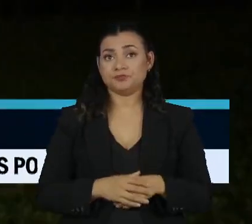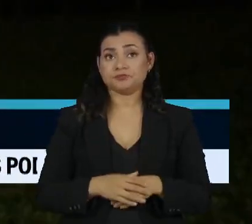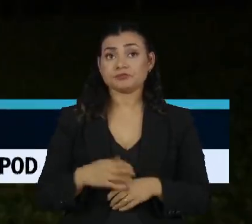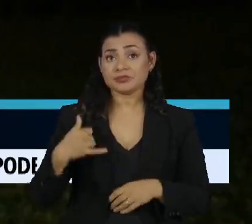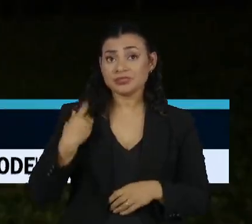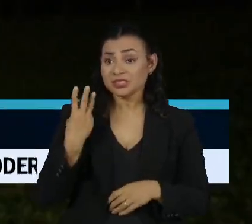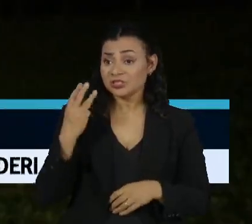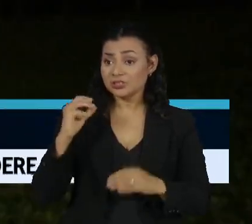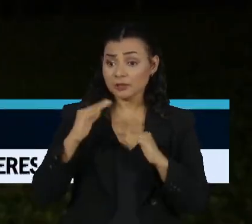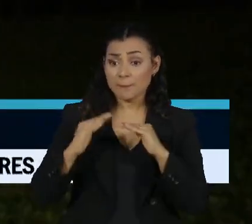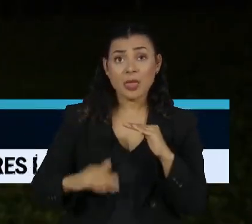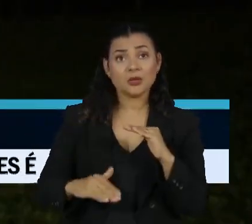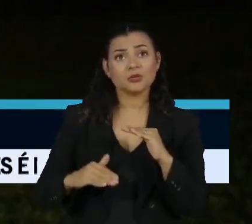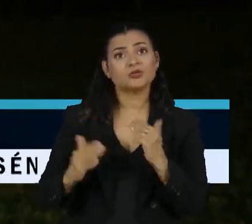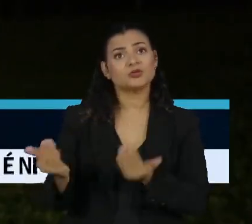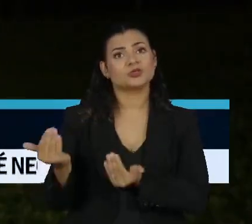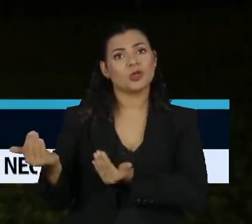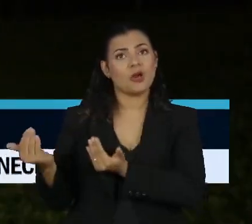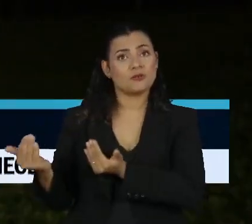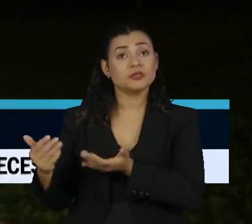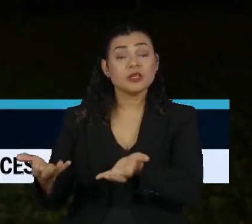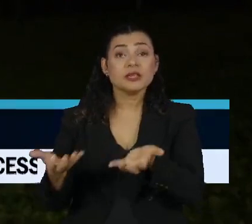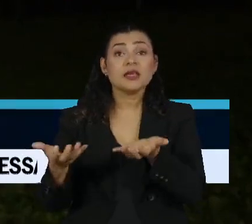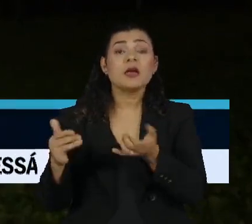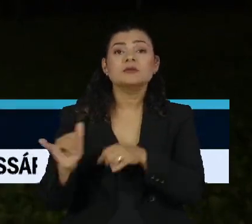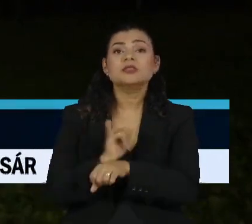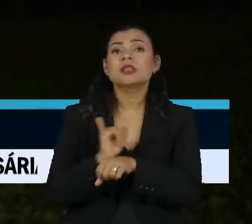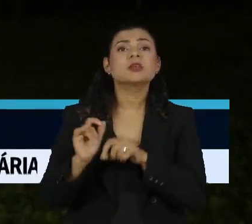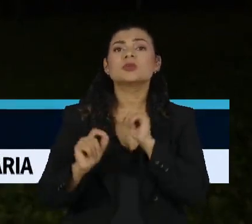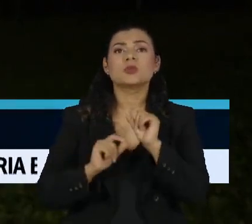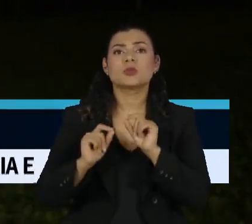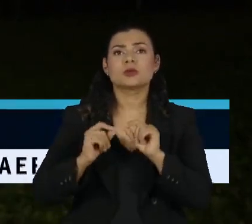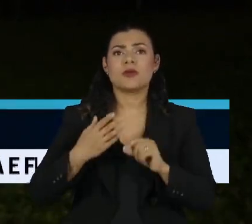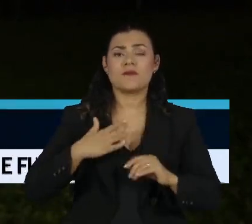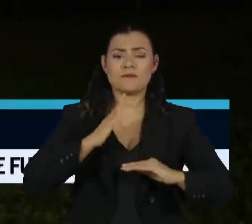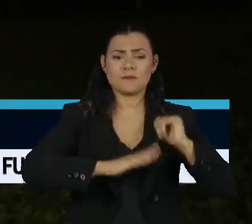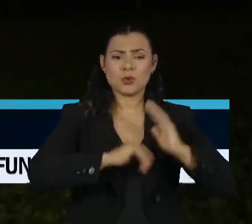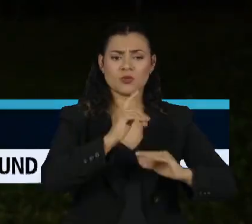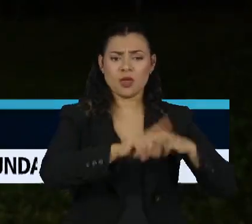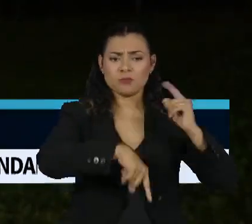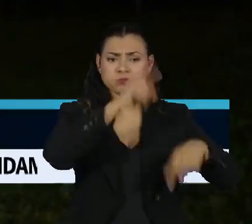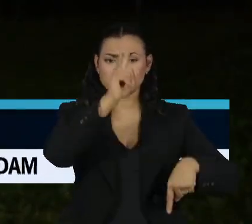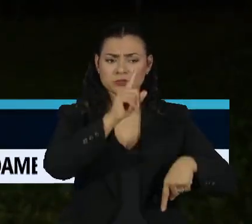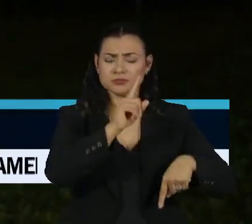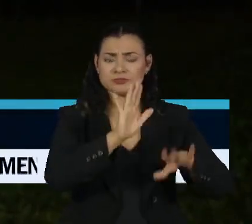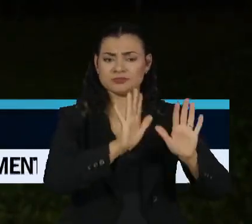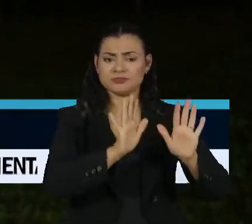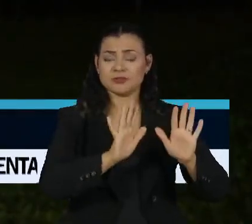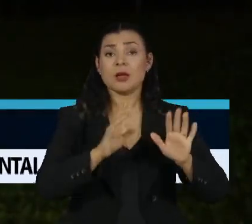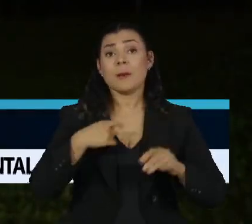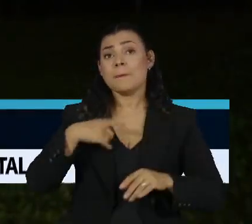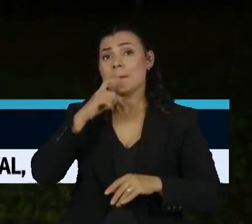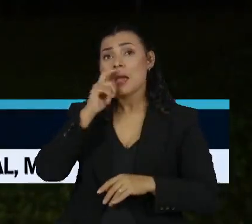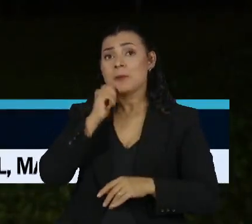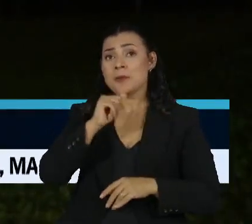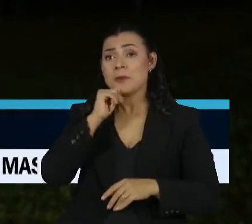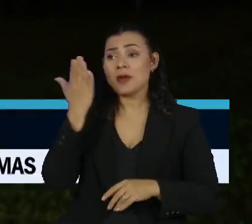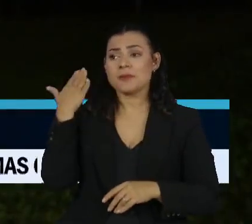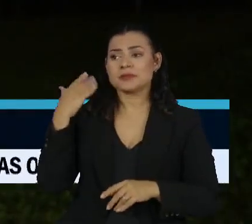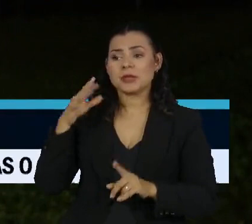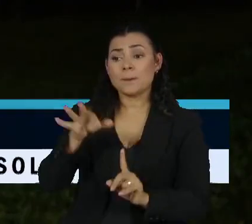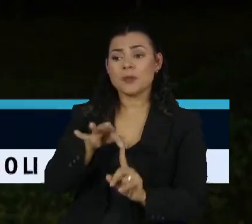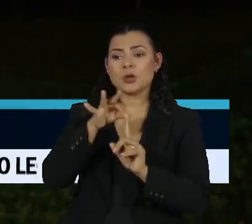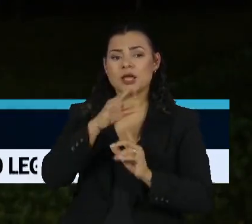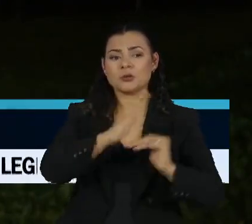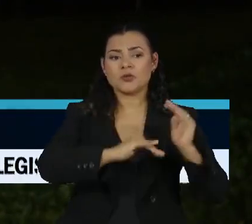30 anos de idade. Eles estão redefinindo o significado de sucesso profissional. Ao contrário do que seus pais fizeram, eles